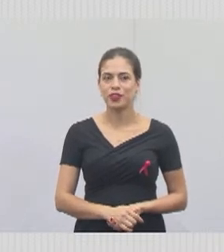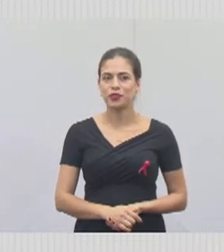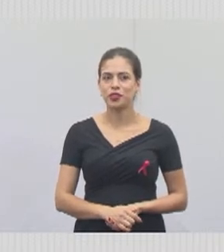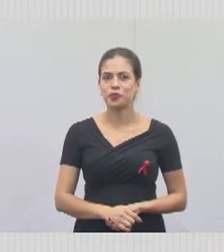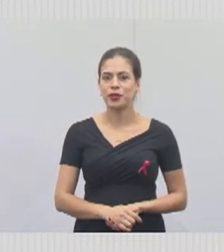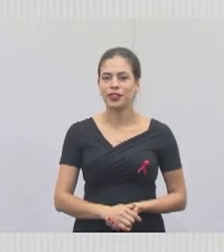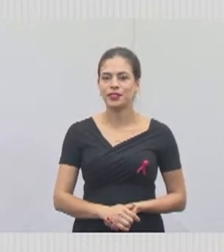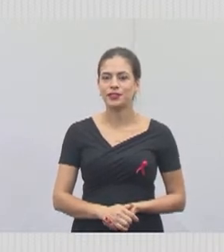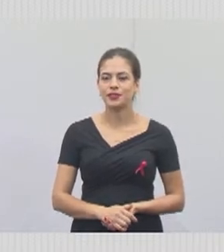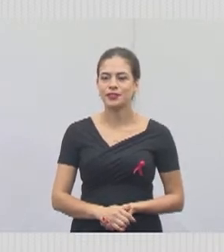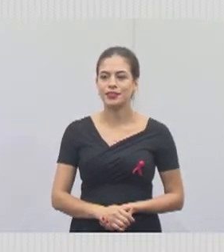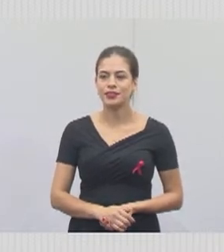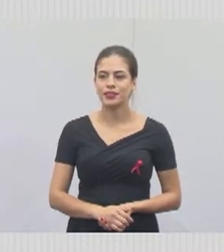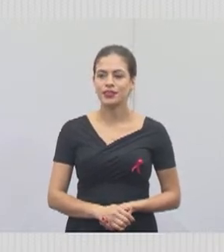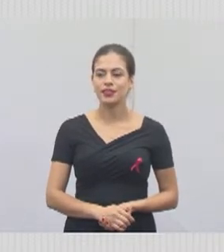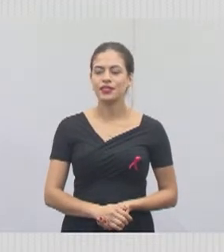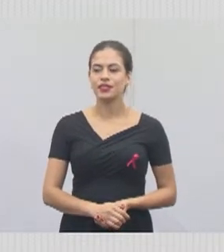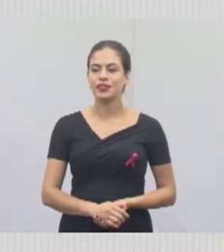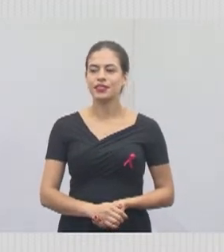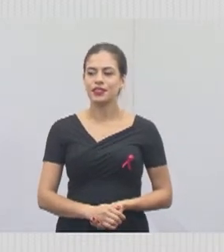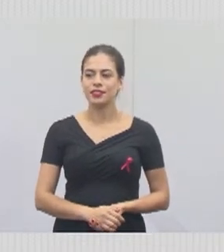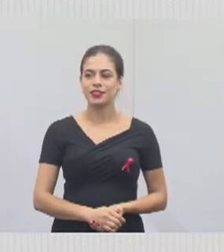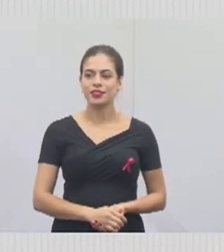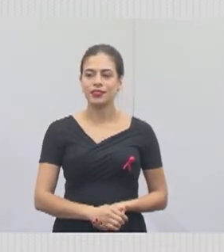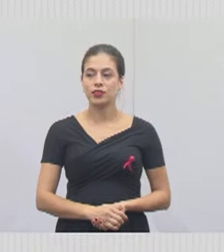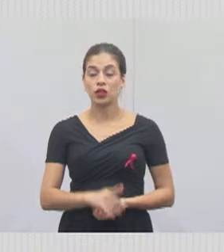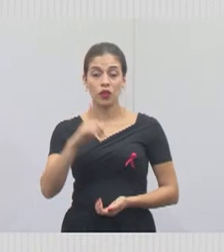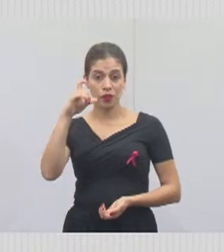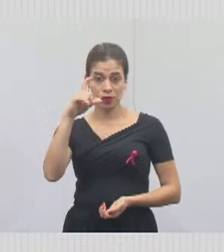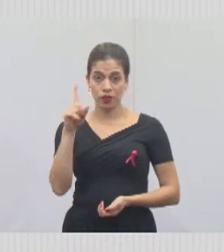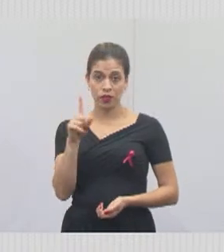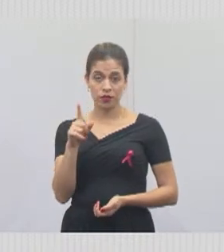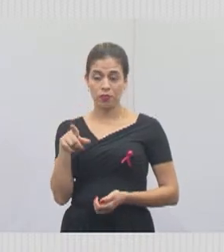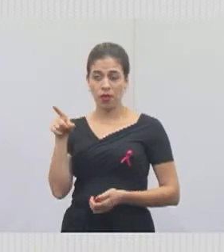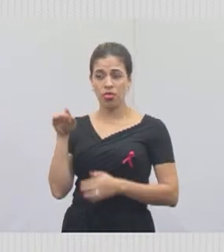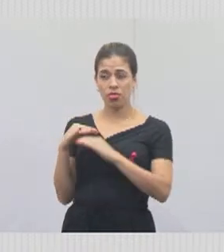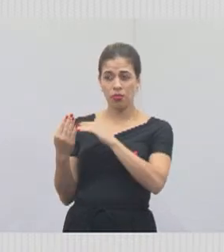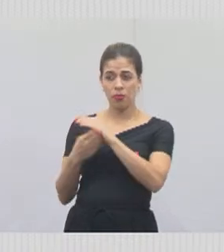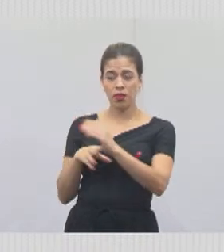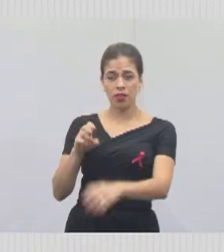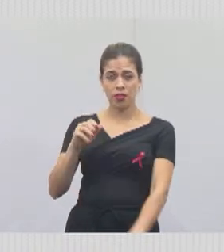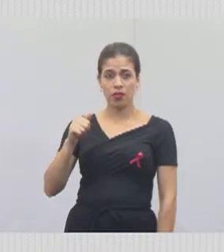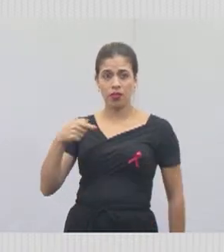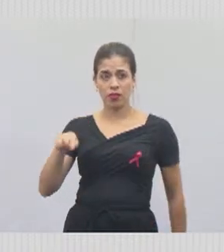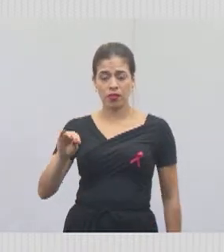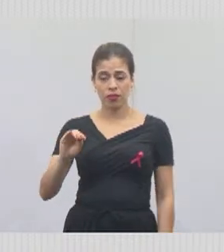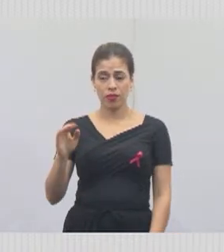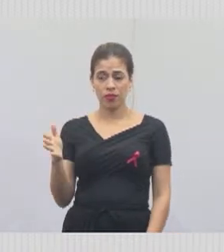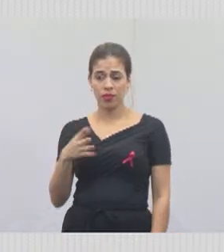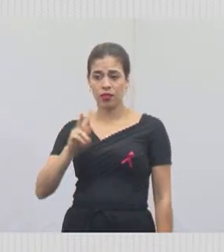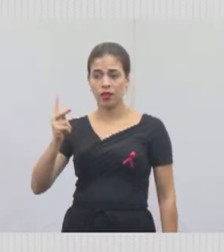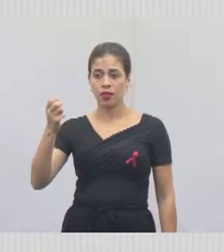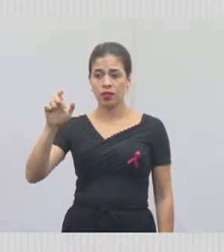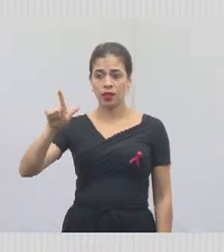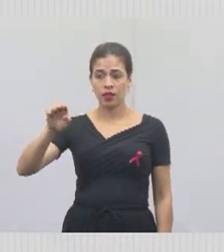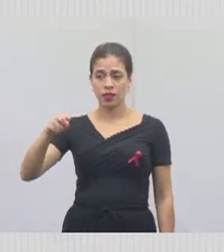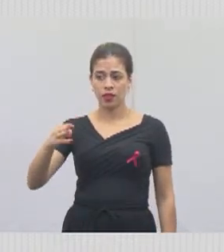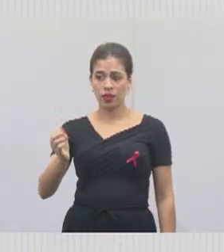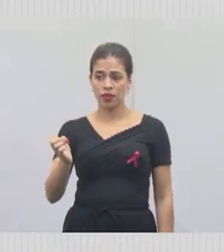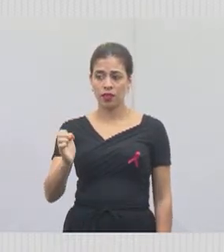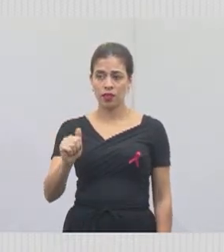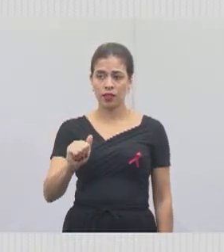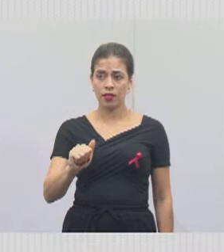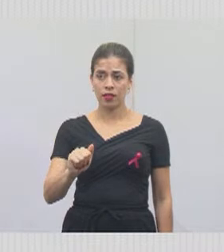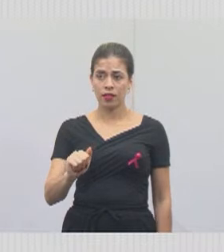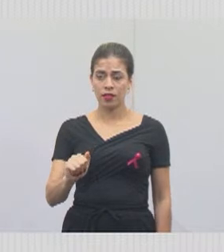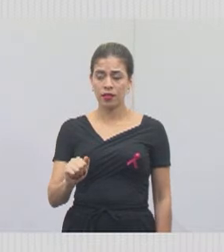Essa, na verdade, é uma foto que não é bem ali da Santa Helena. Eu queria que mostrasse aqui a foto.